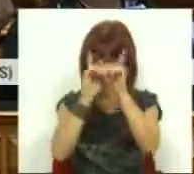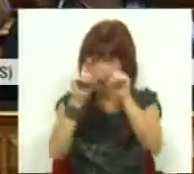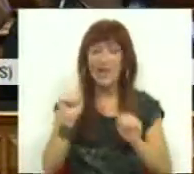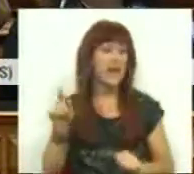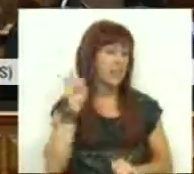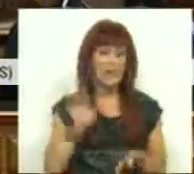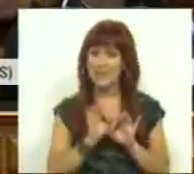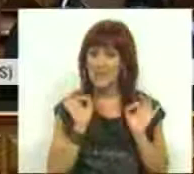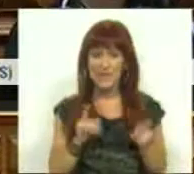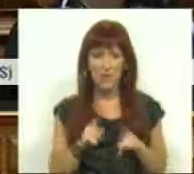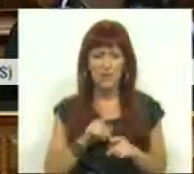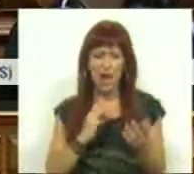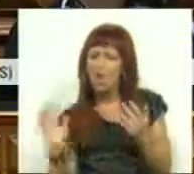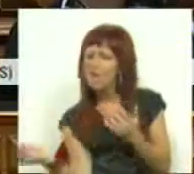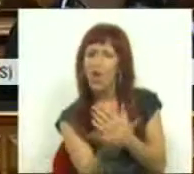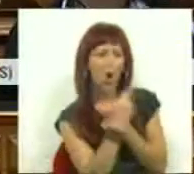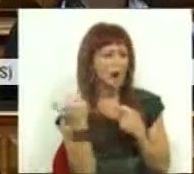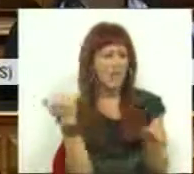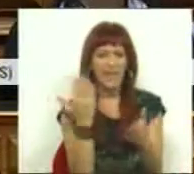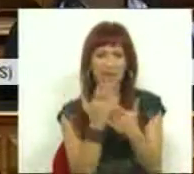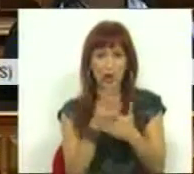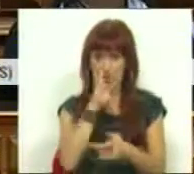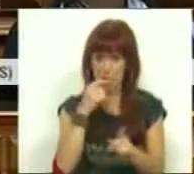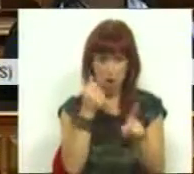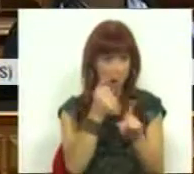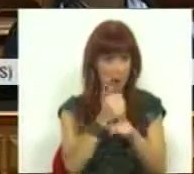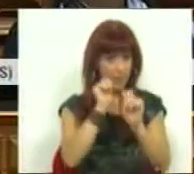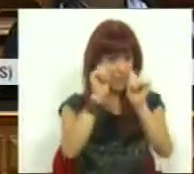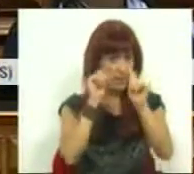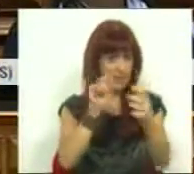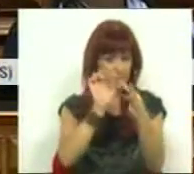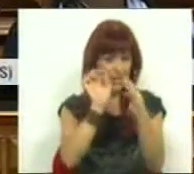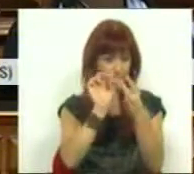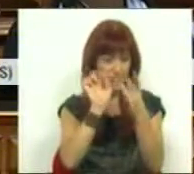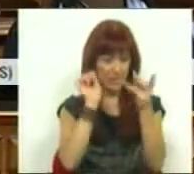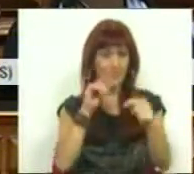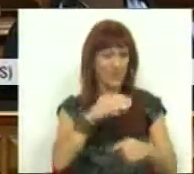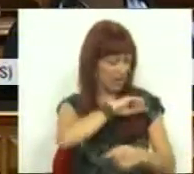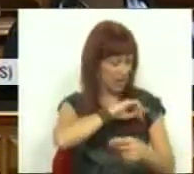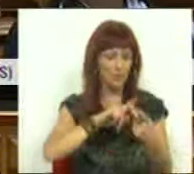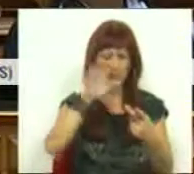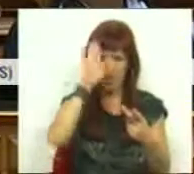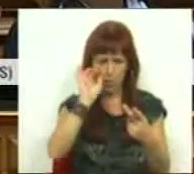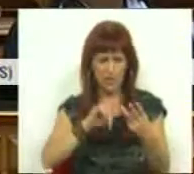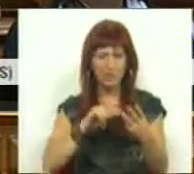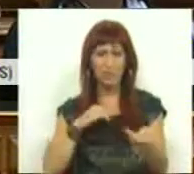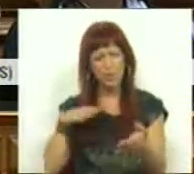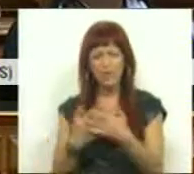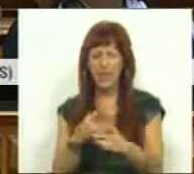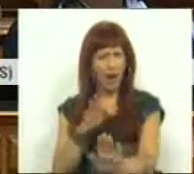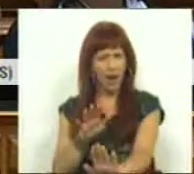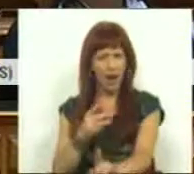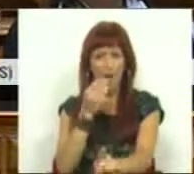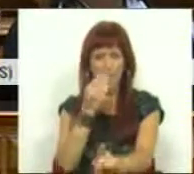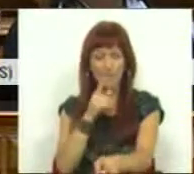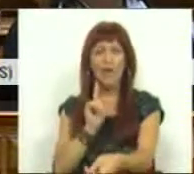tão importante quanto isso, à volta das escolas. Se nós atacarmos bem estes três aspectos, rendimento, educação e indução do consumo,